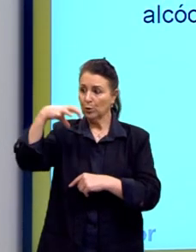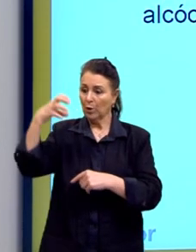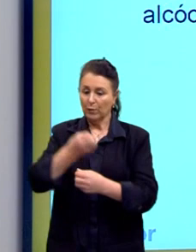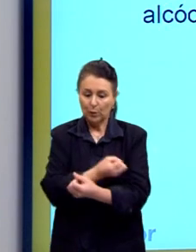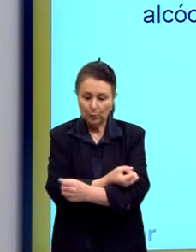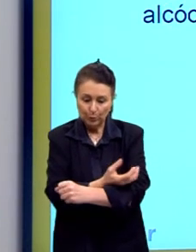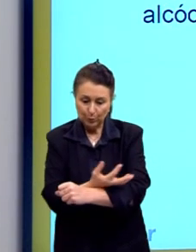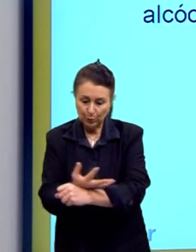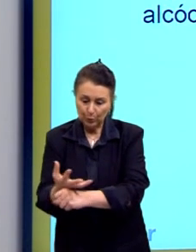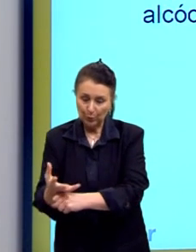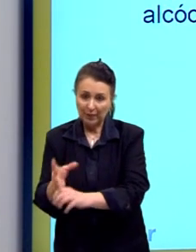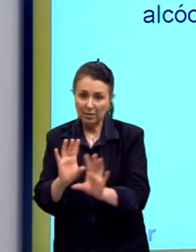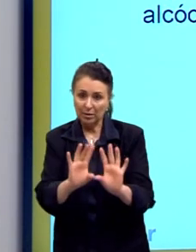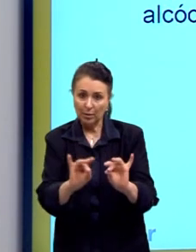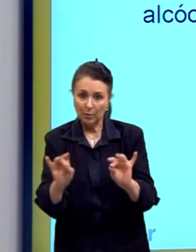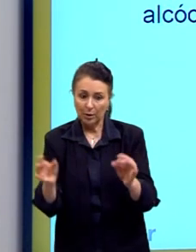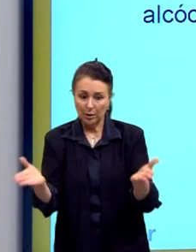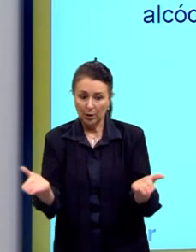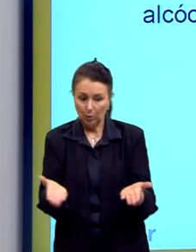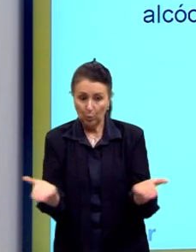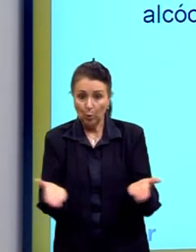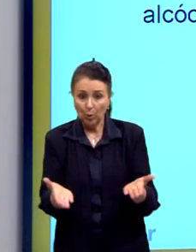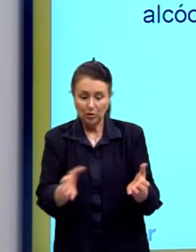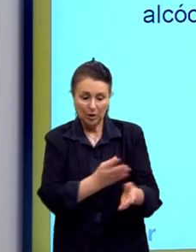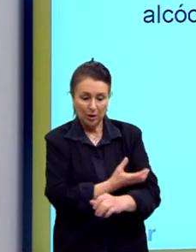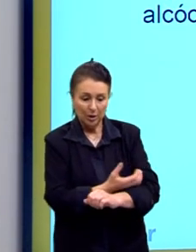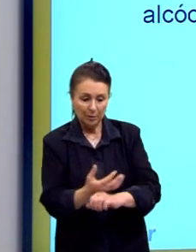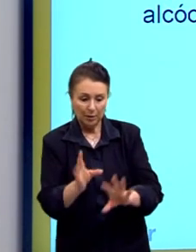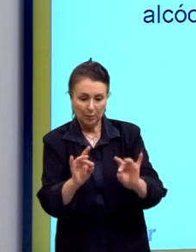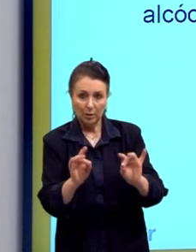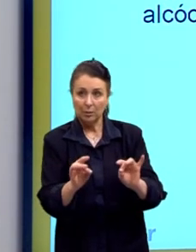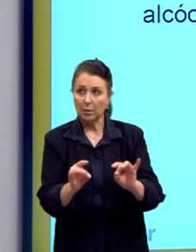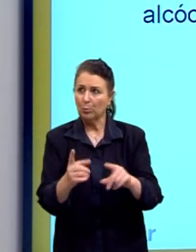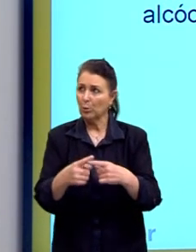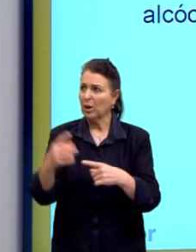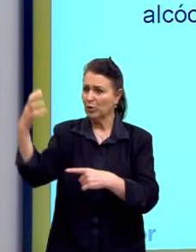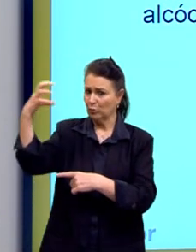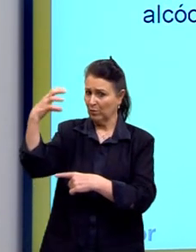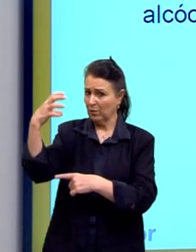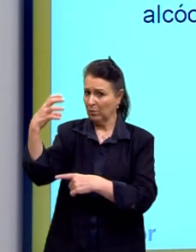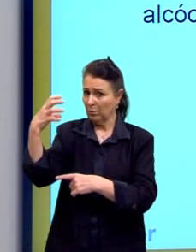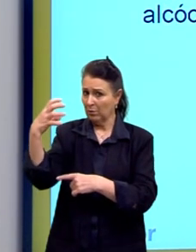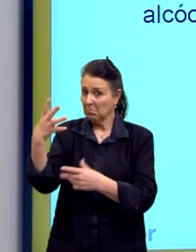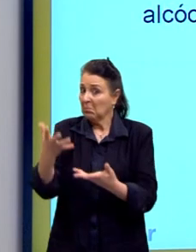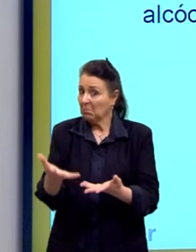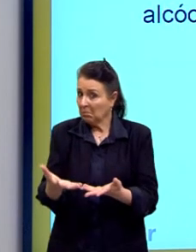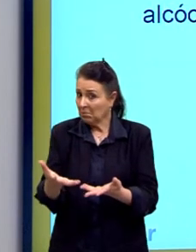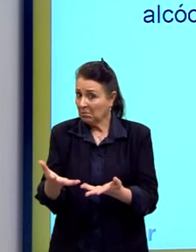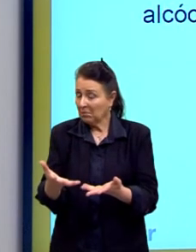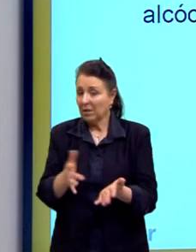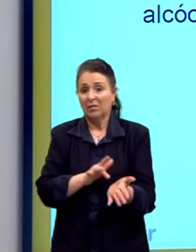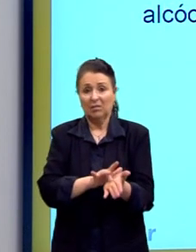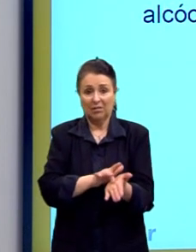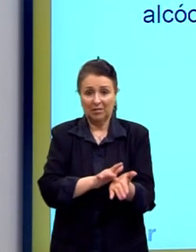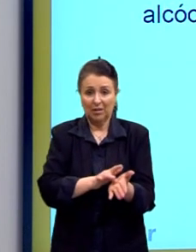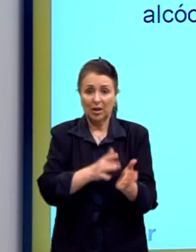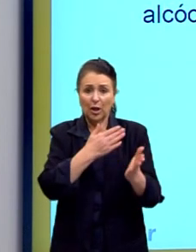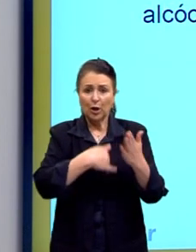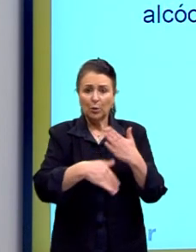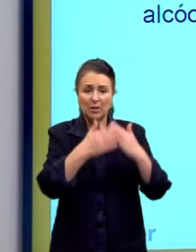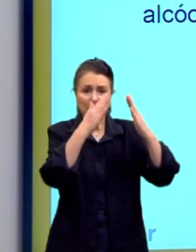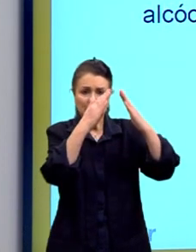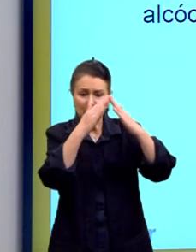A grama está molhada hoje, portanto, choveu. Também um argumento falacioso. falácias não formais, todas as casas são